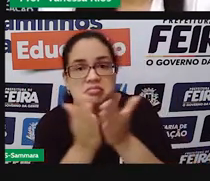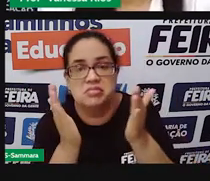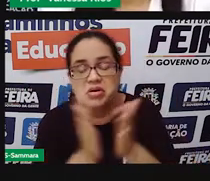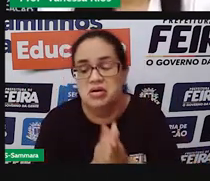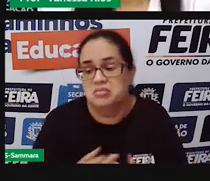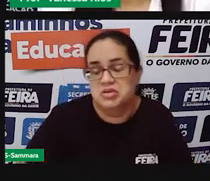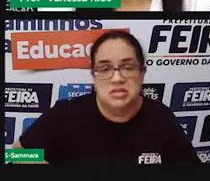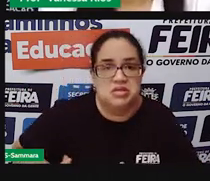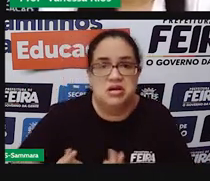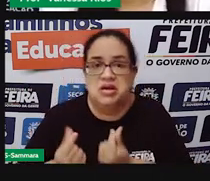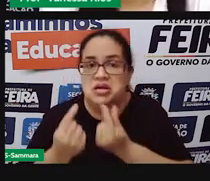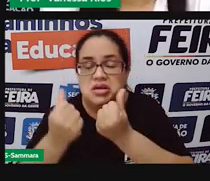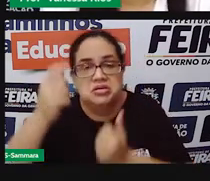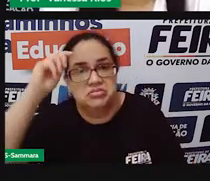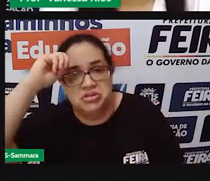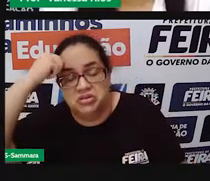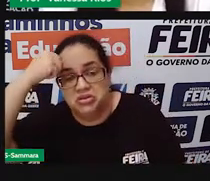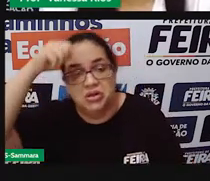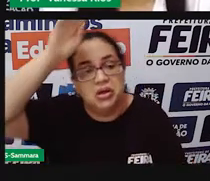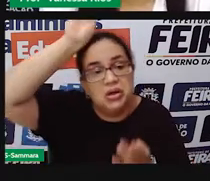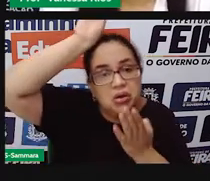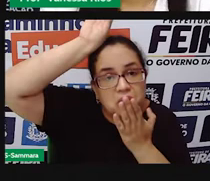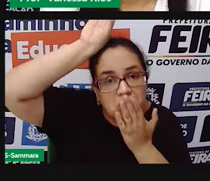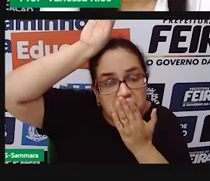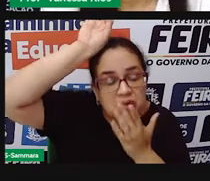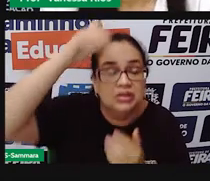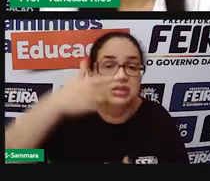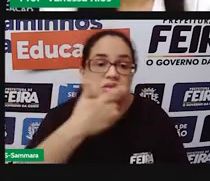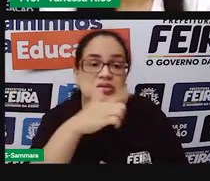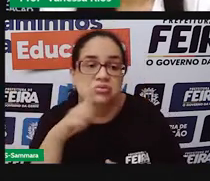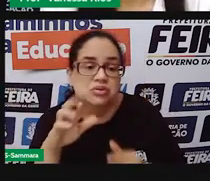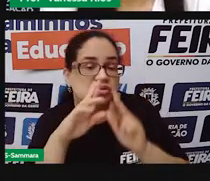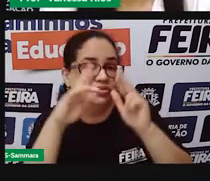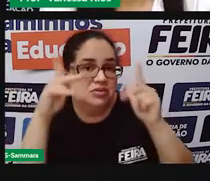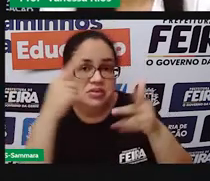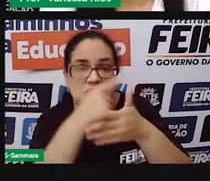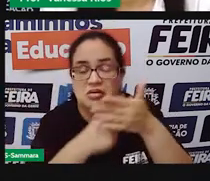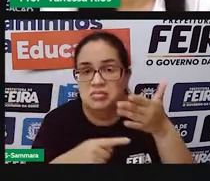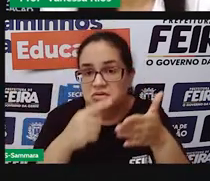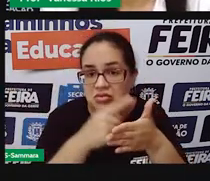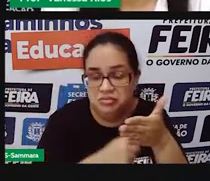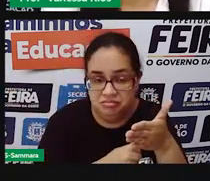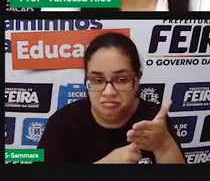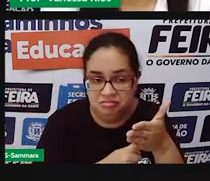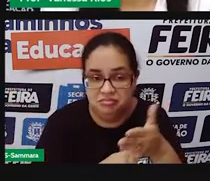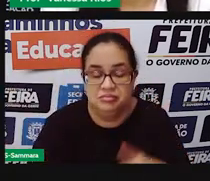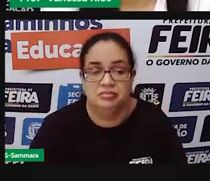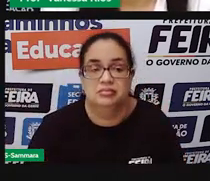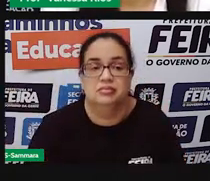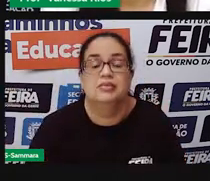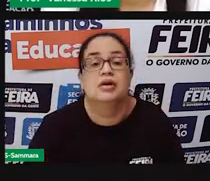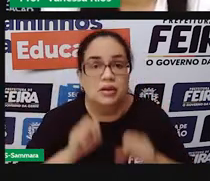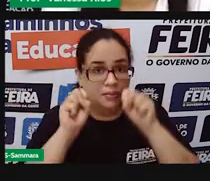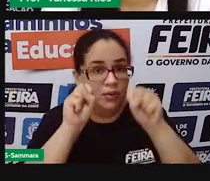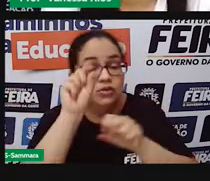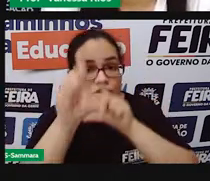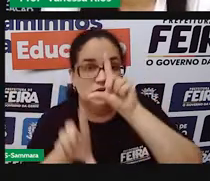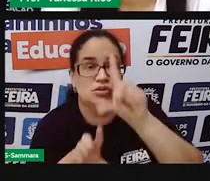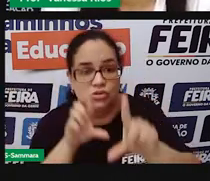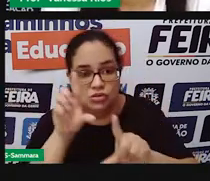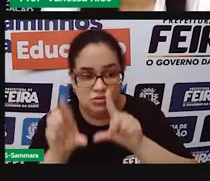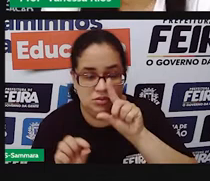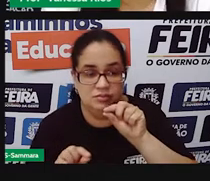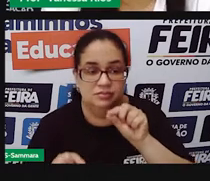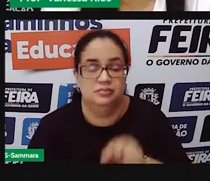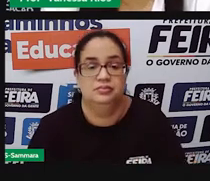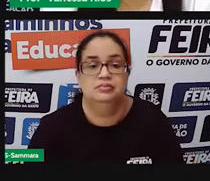negro, se é indígena, né, todos têm a possibilidade de fazer o título de eleitor e de escolher os seus governantes.